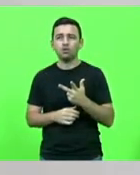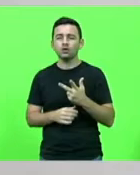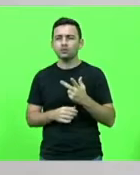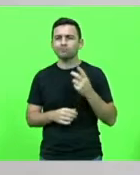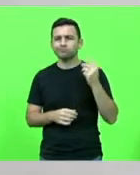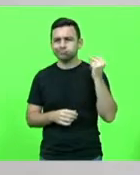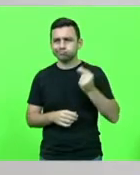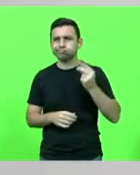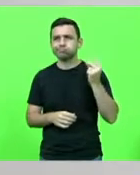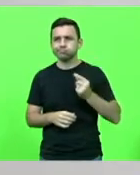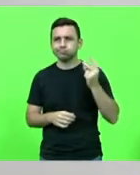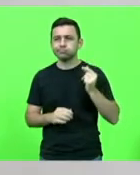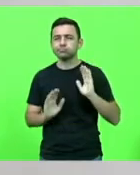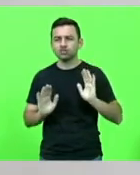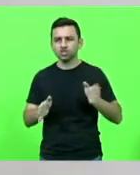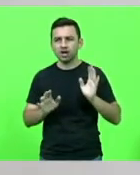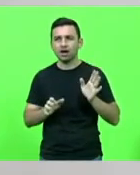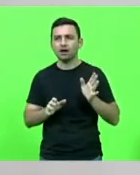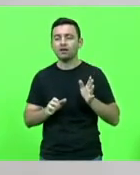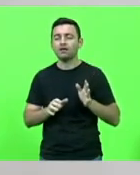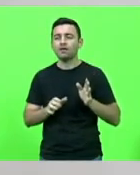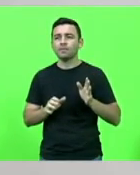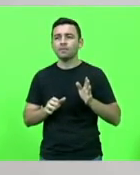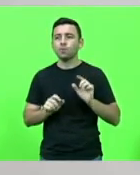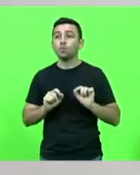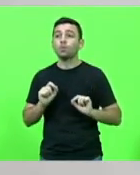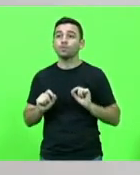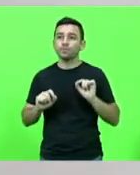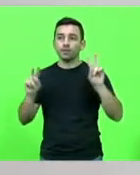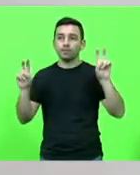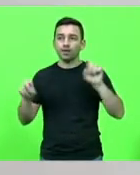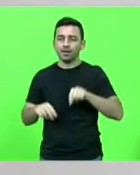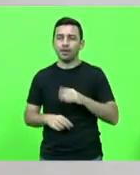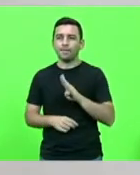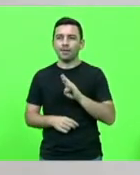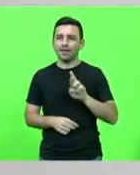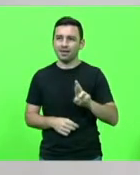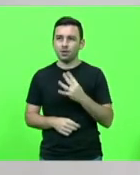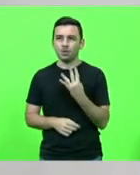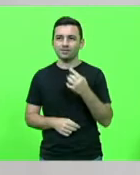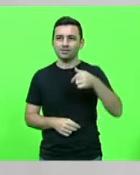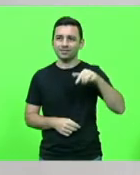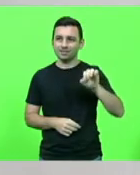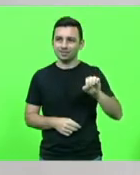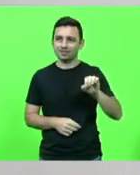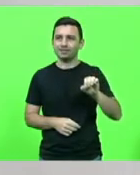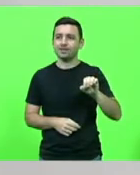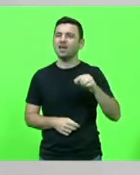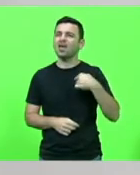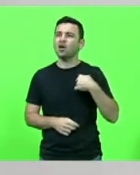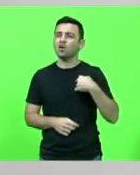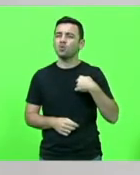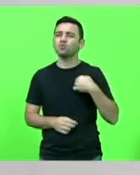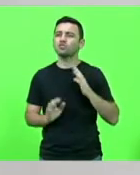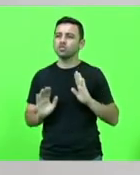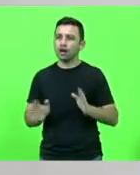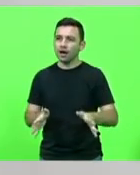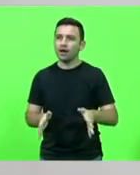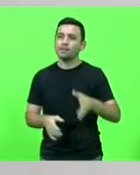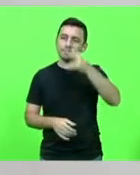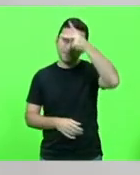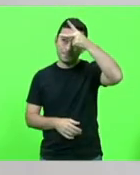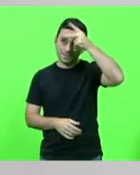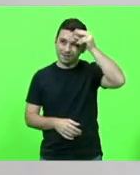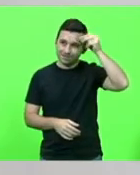anos que é a nossa BR-470 eu fui prefeito e